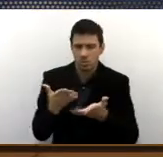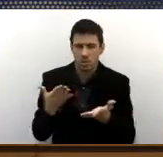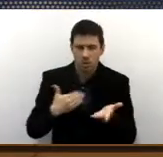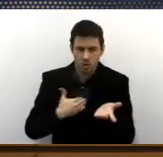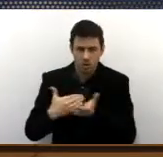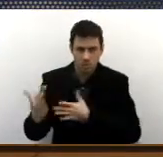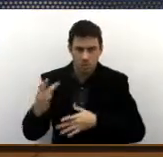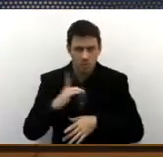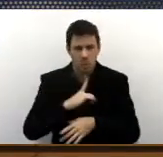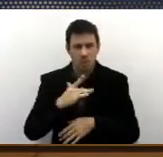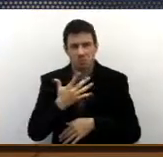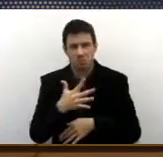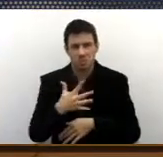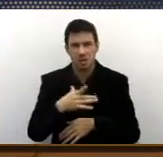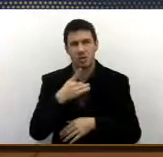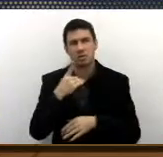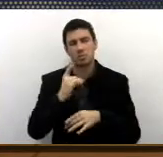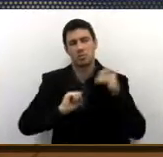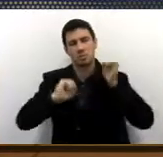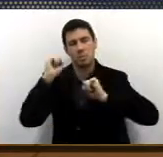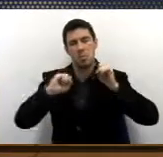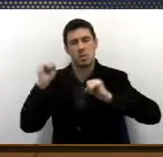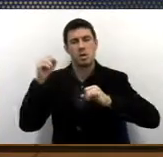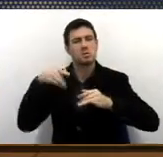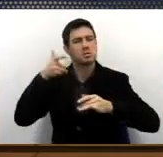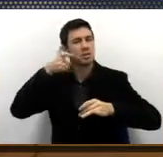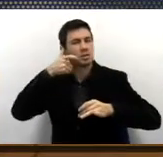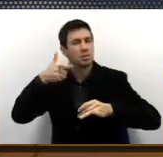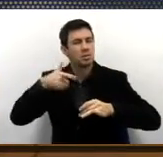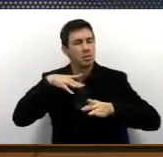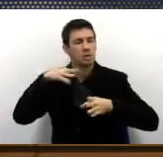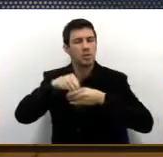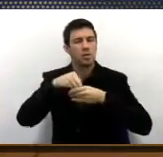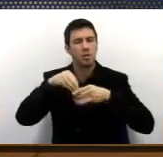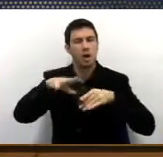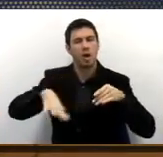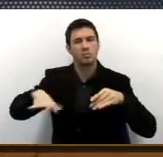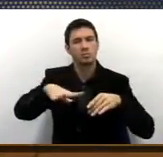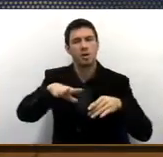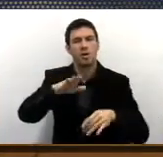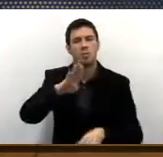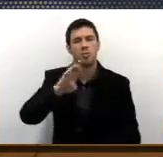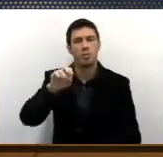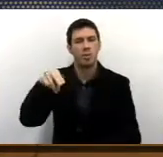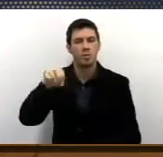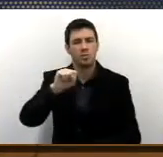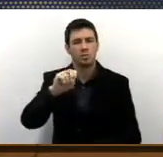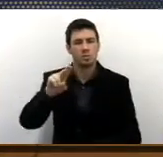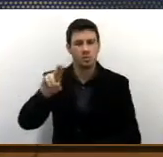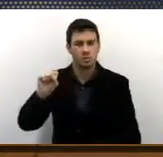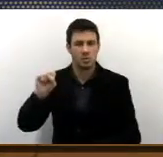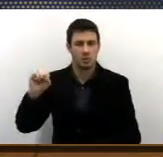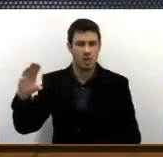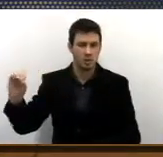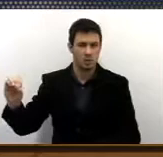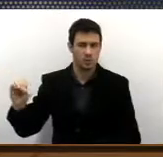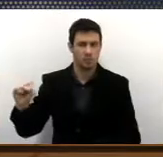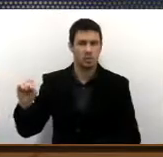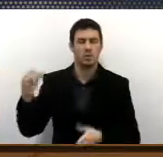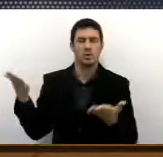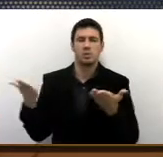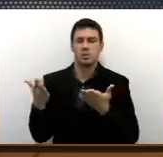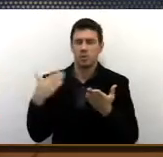já, uma empresa de call center já se instalou lá na região do Bom Sucesso, onde vai estar gerando 3 mil empregos, já,